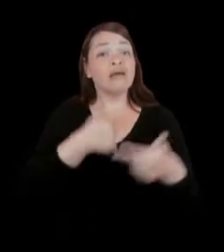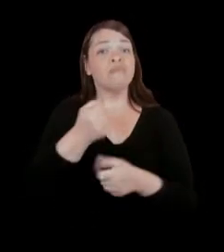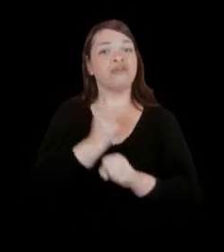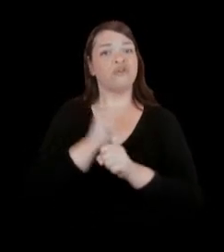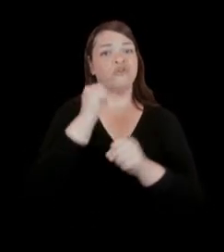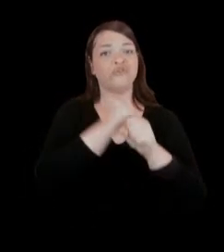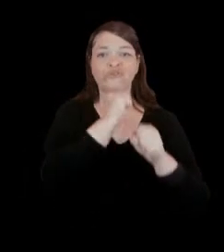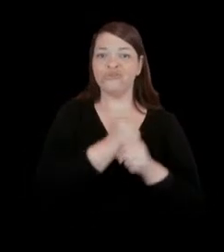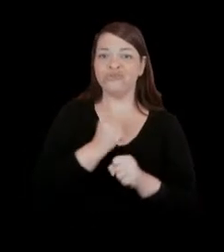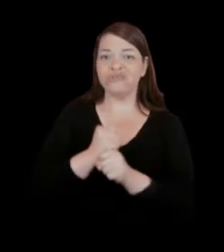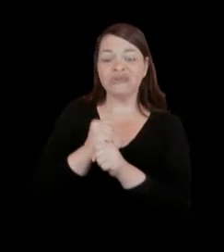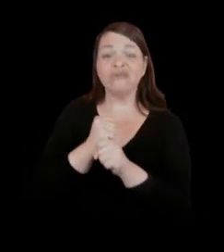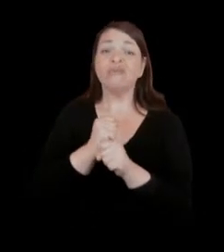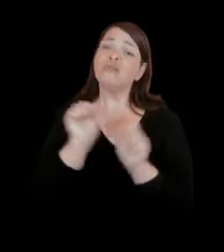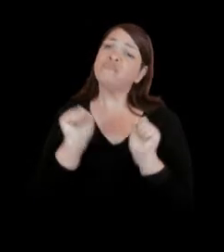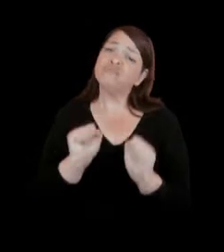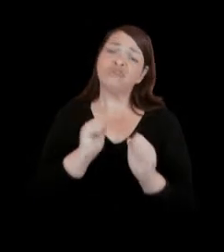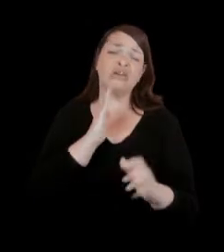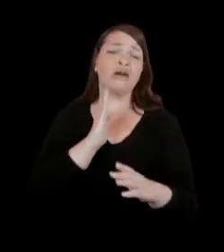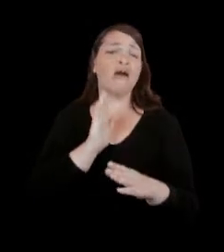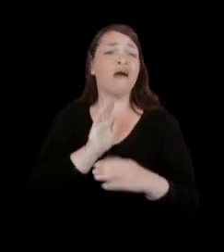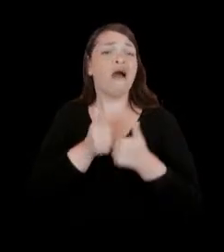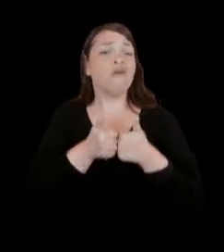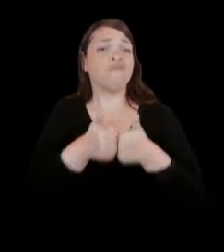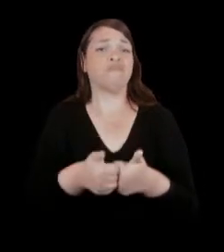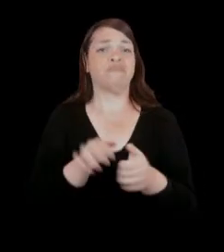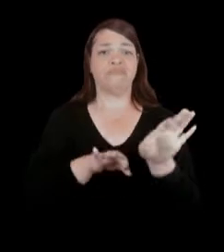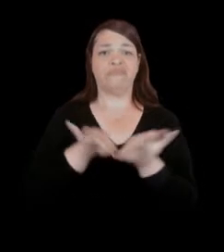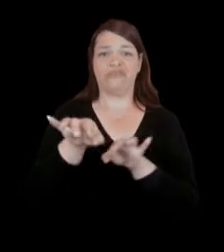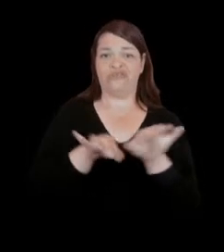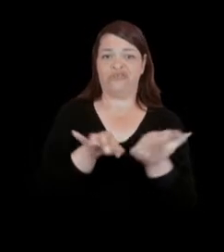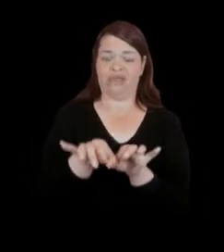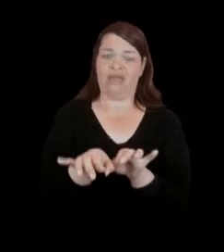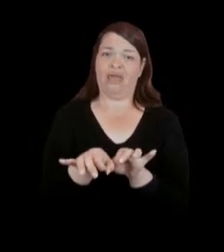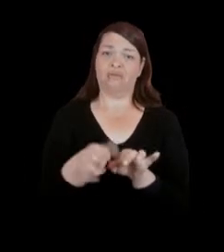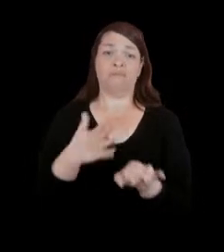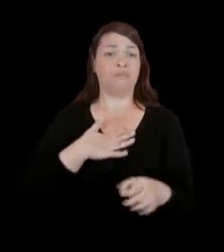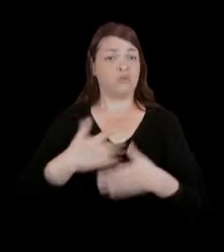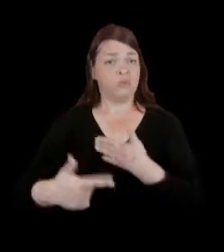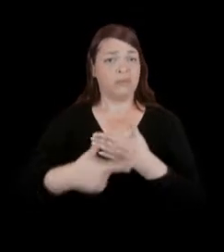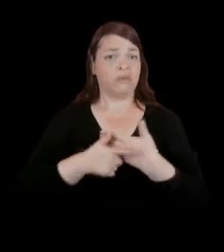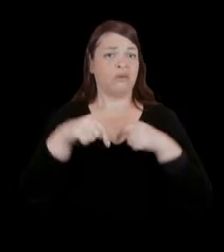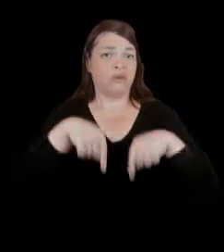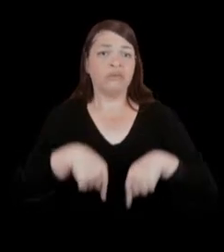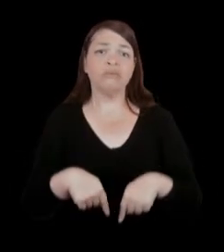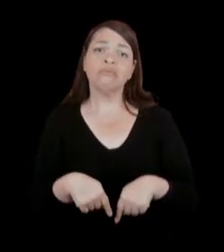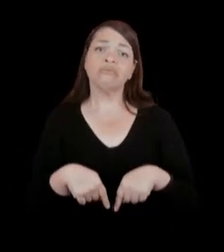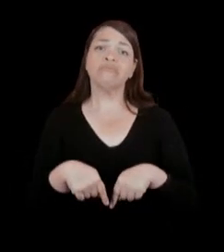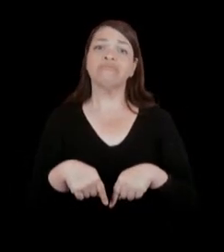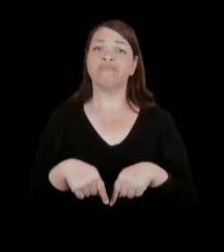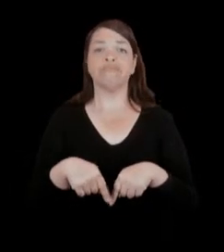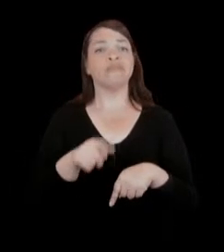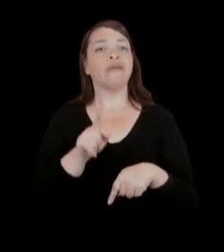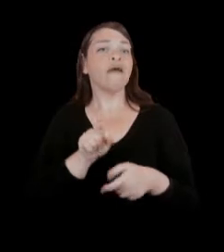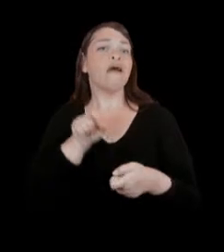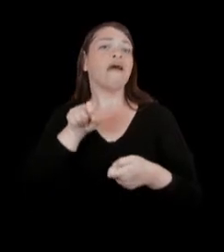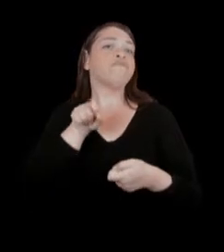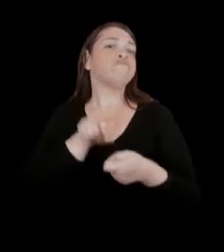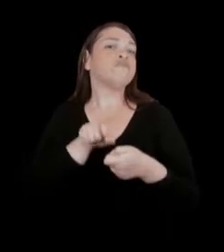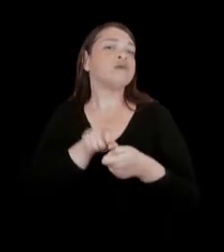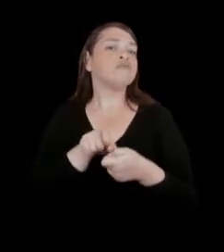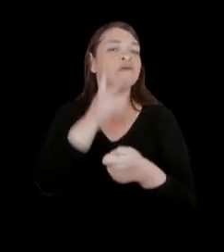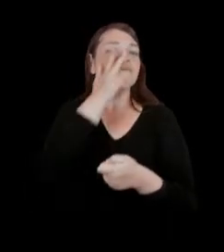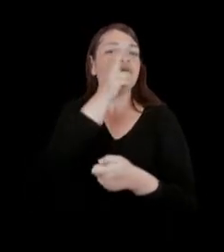construção, que poderia acompanhar o projeto. Então, meu papel aqui era tanto fazer uma espécie de